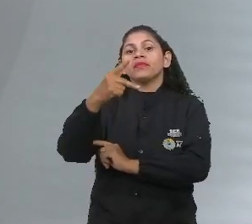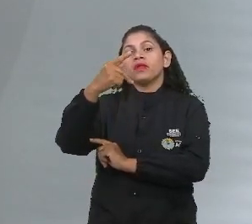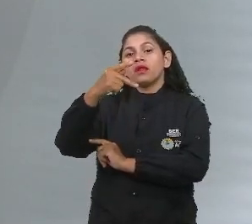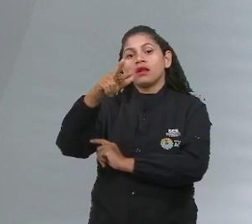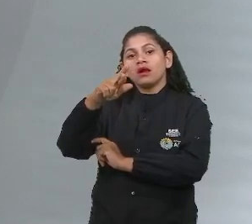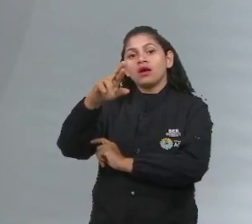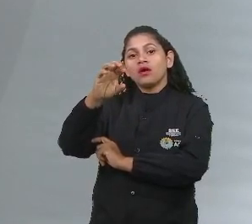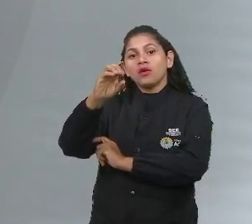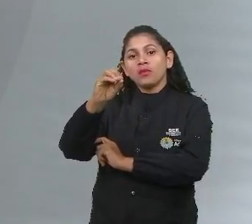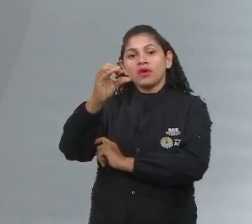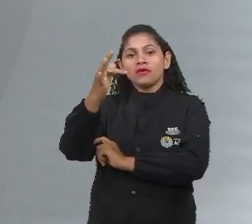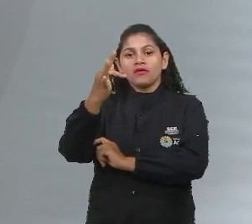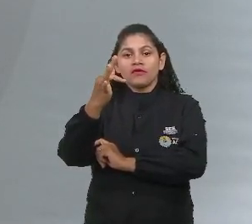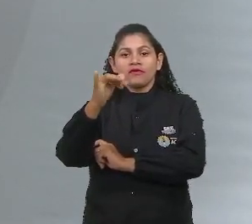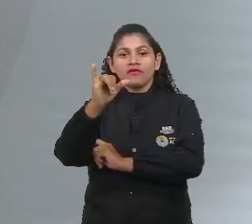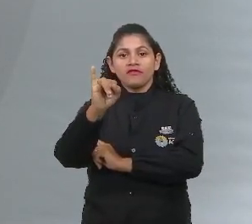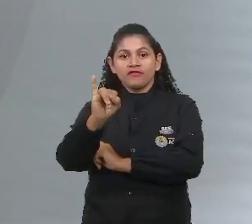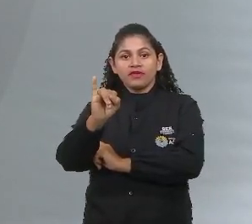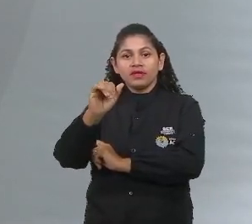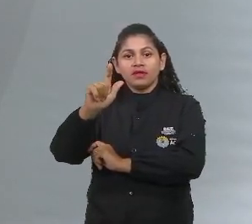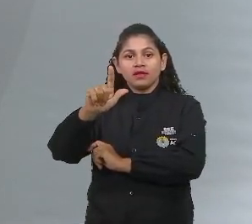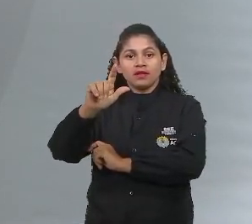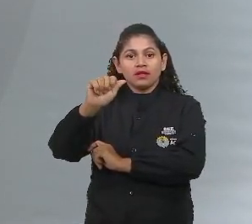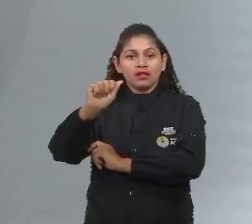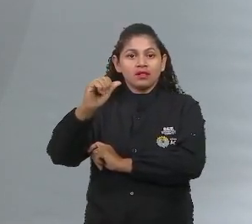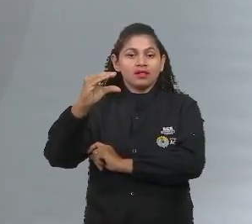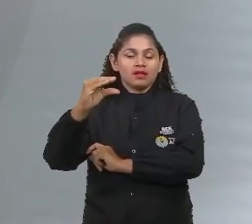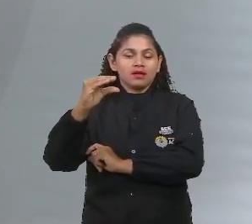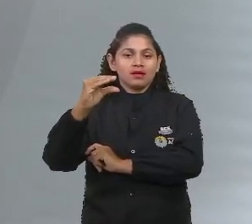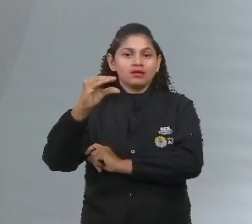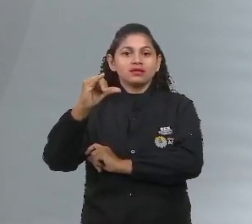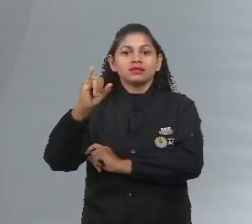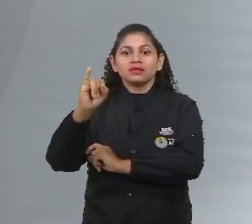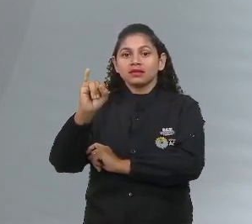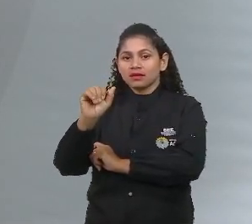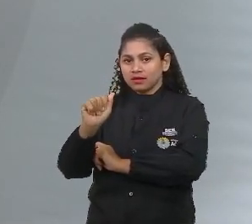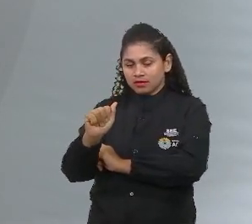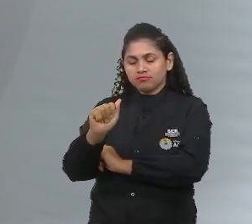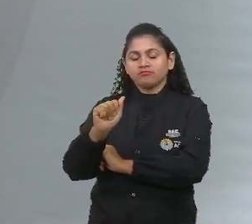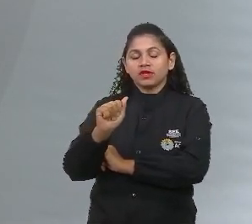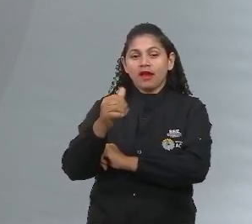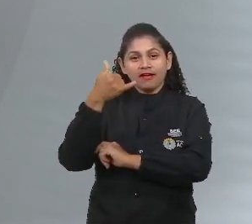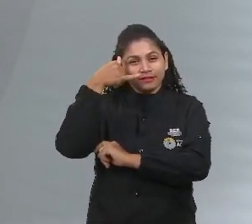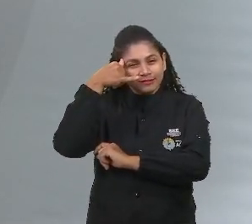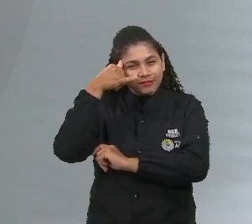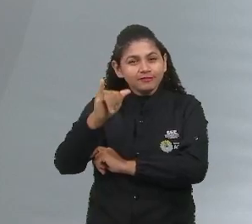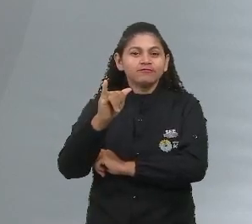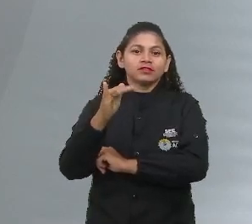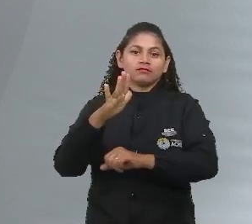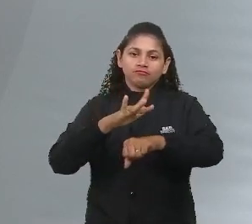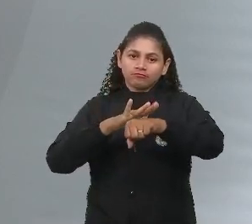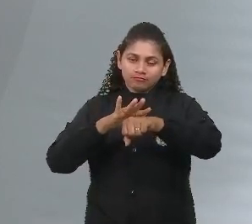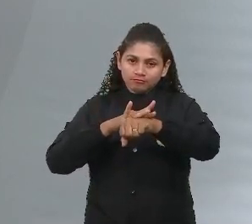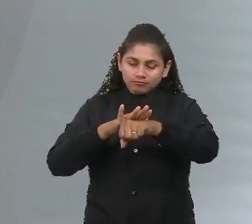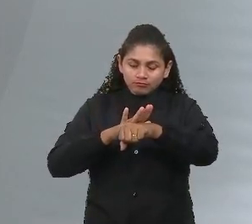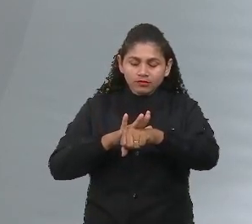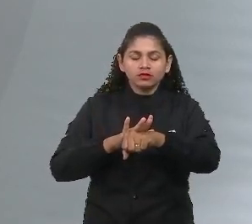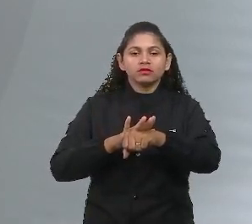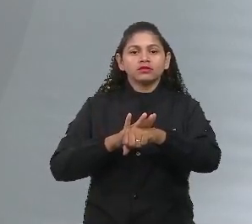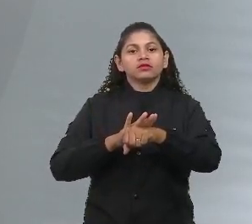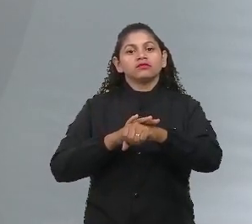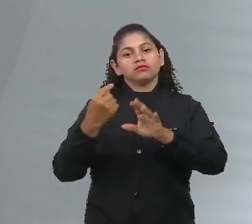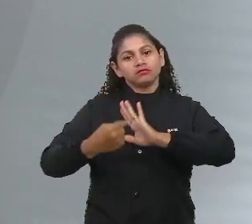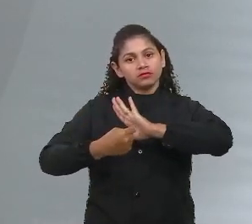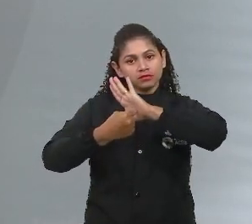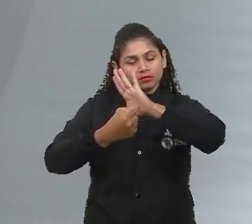Profilaxia, é o aspecto da prevenção de doenças. Então, a gente vai abordar esse contexto de como as práticas corporais, a gente já abordou, se você